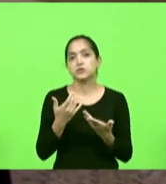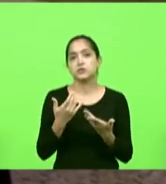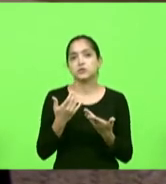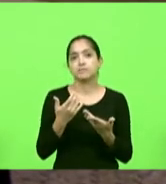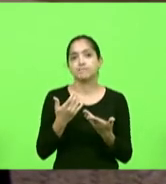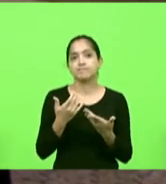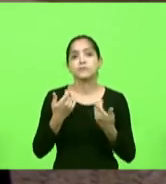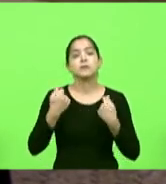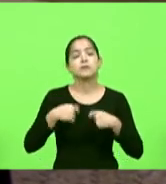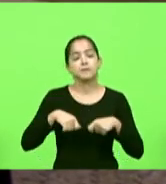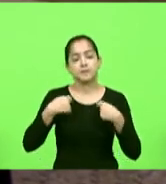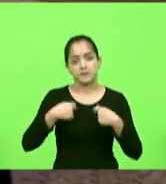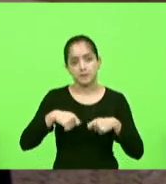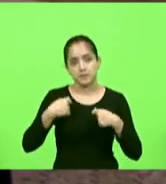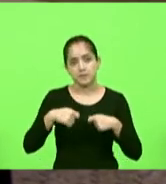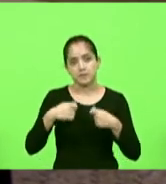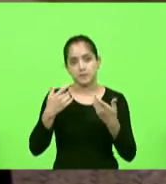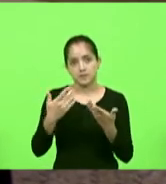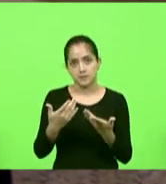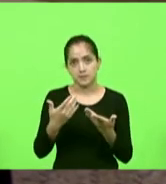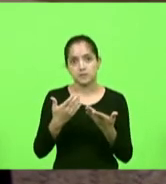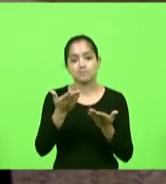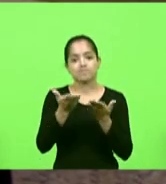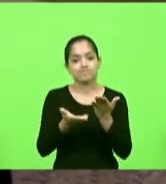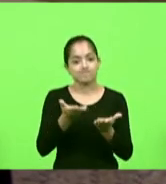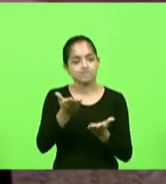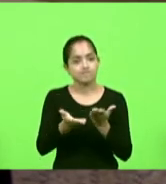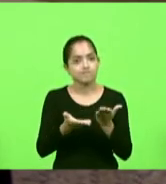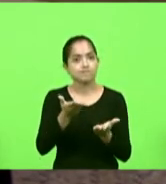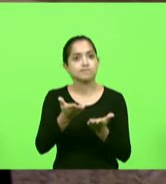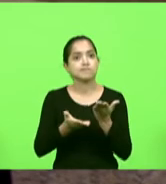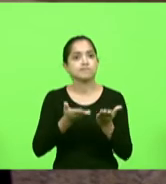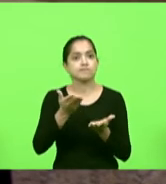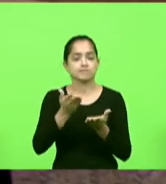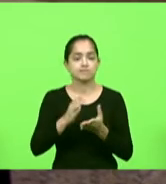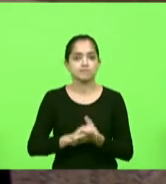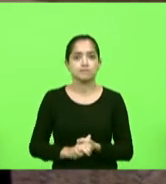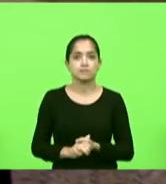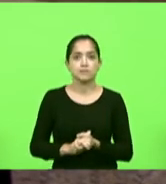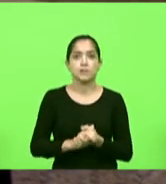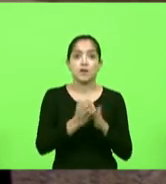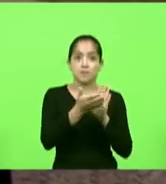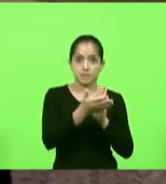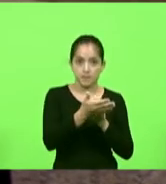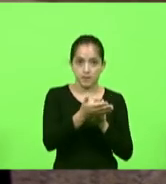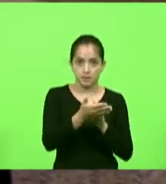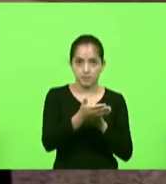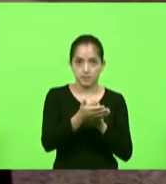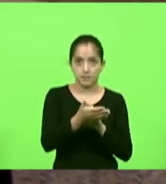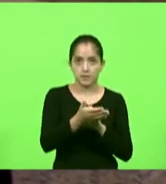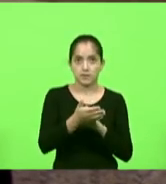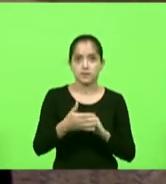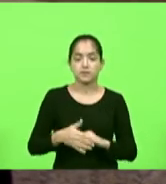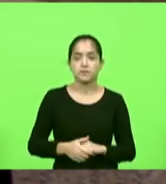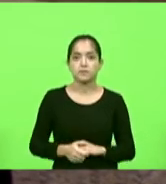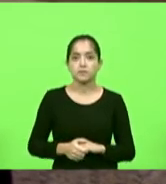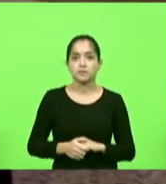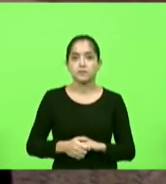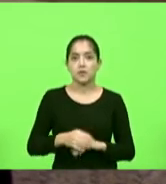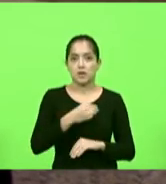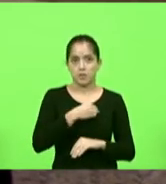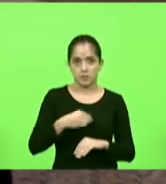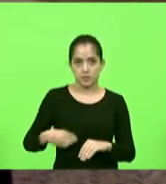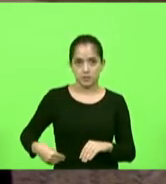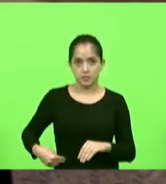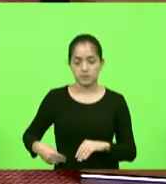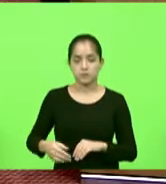e elas precisam da assistência espiritual parabéns ao ministro do Supremo permite uma parte